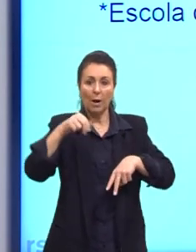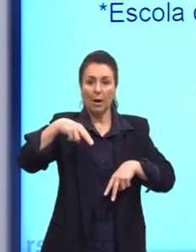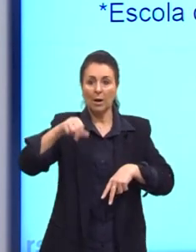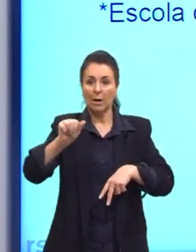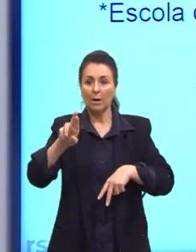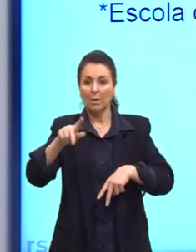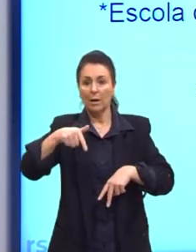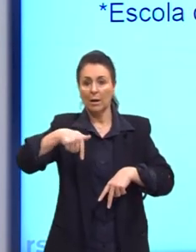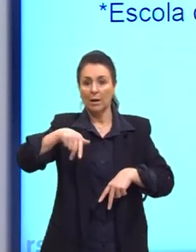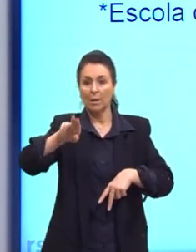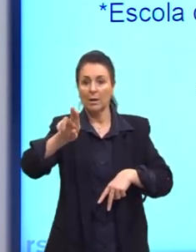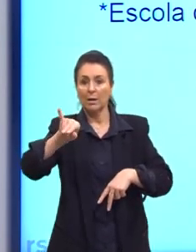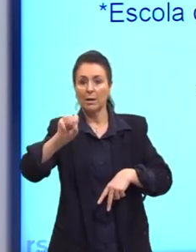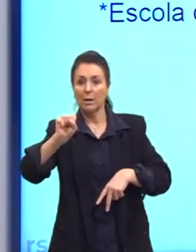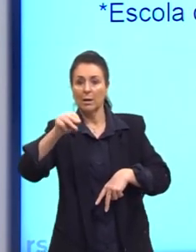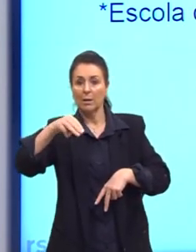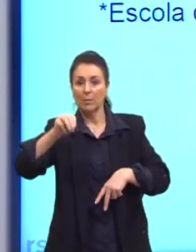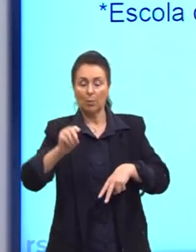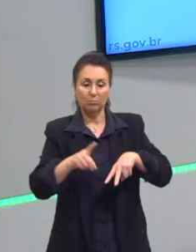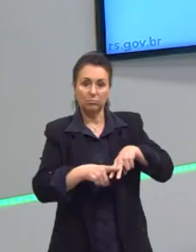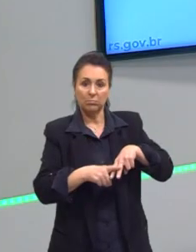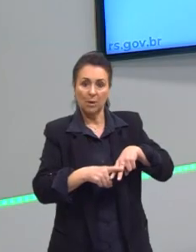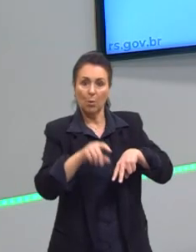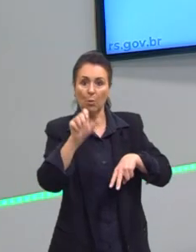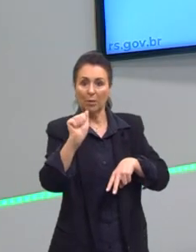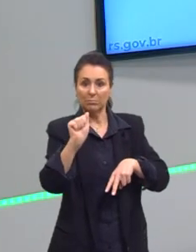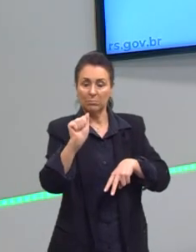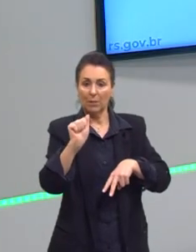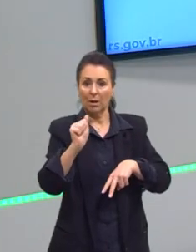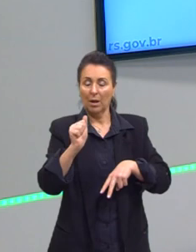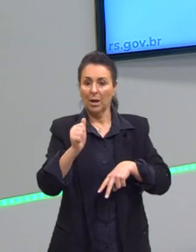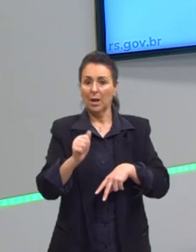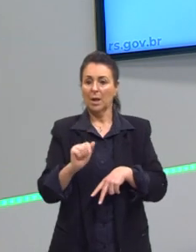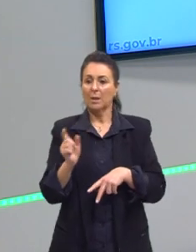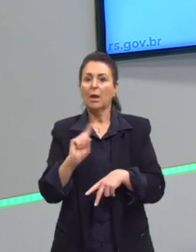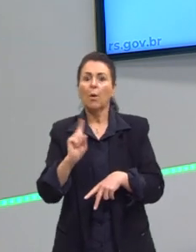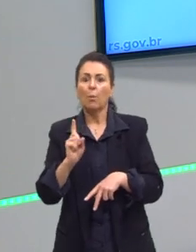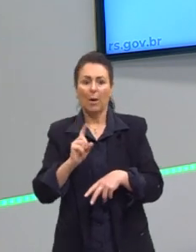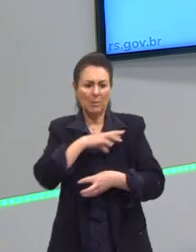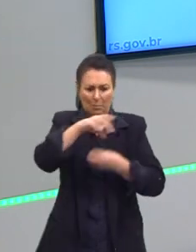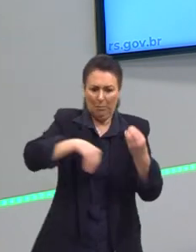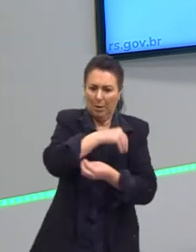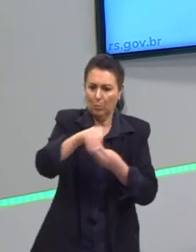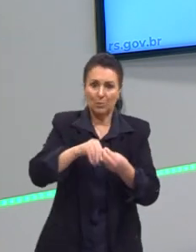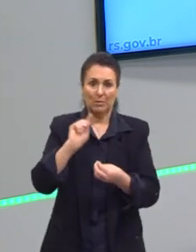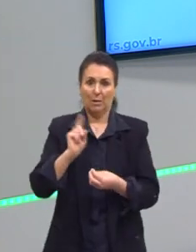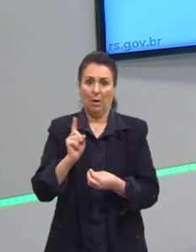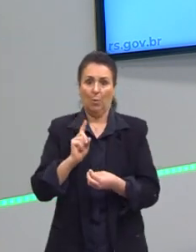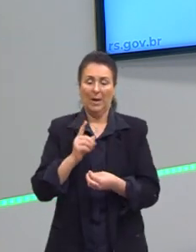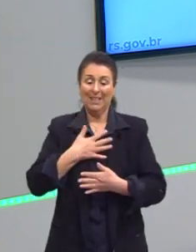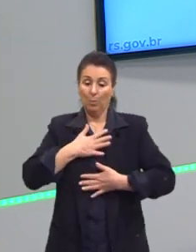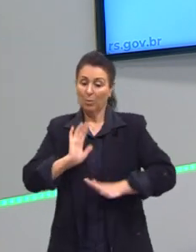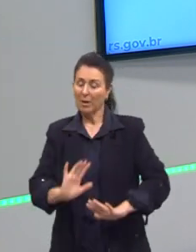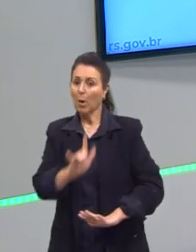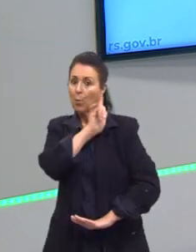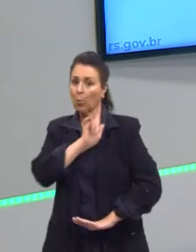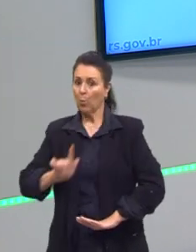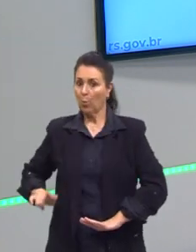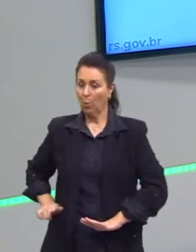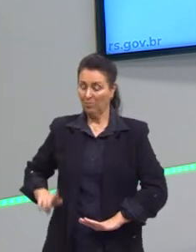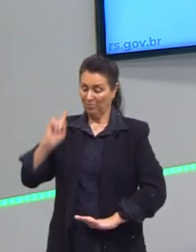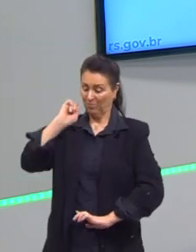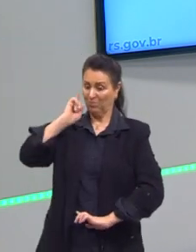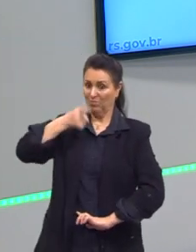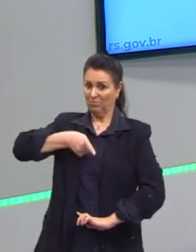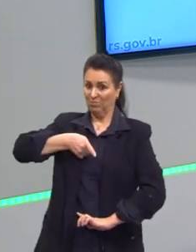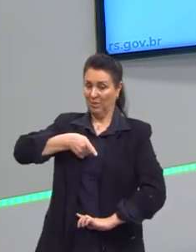O que o anarquismo propõe? Ah, é negação. Não é bagunça. É uma negação de um governo autoritário. O movimento anarquista